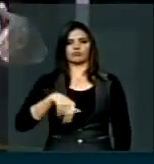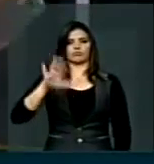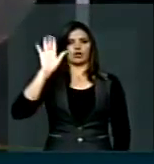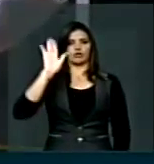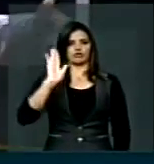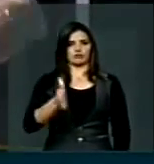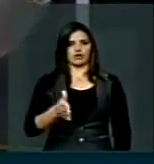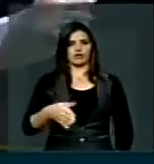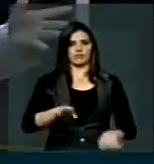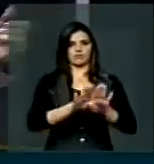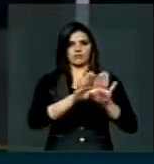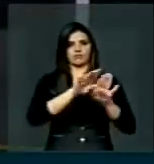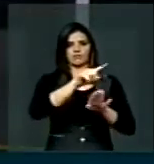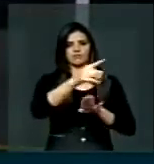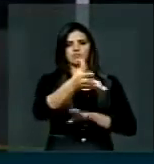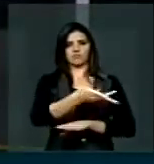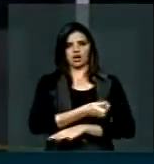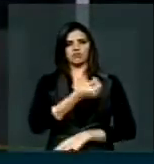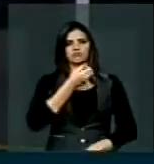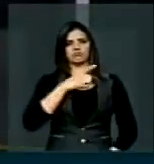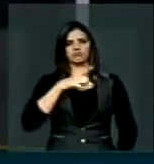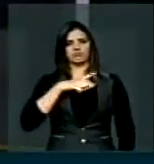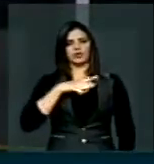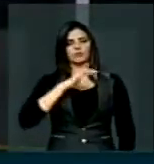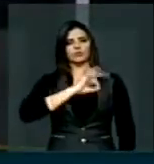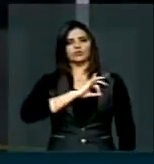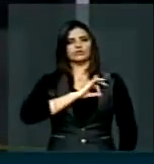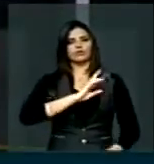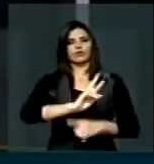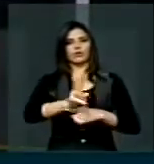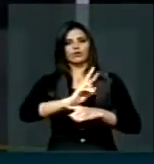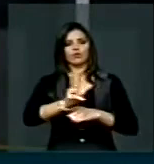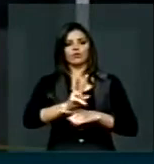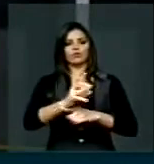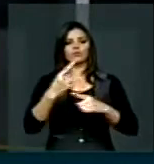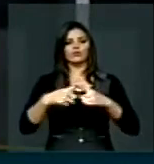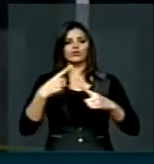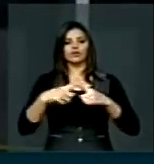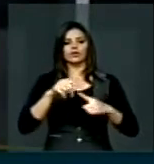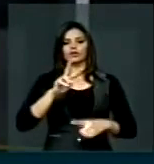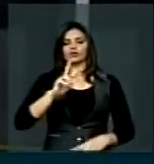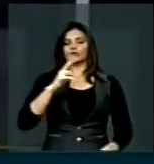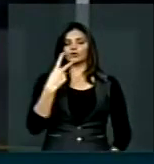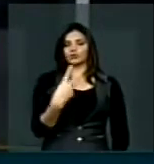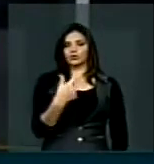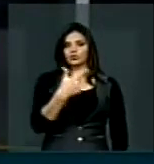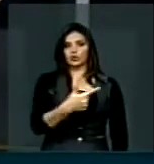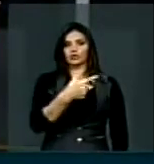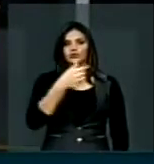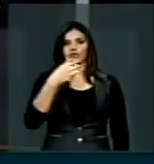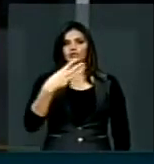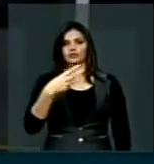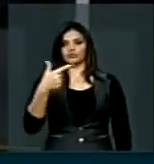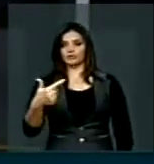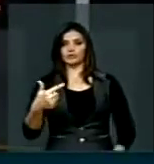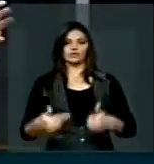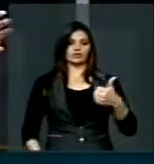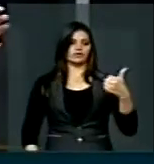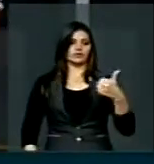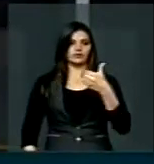já tinha esse posto, esse belo posto na Polícia Rodoviária, onde cruza a 232 com a 116. Pois é.